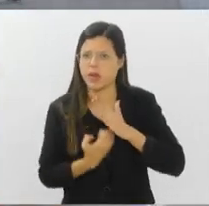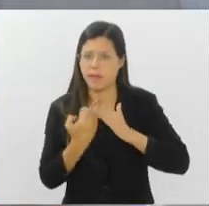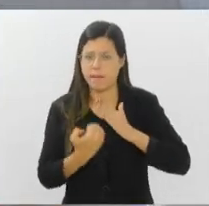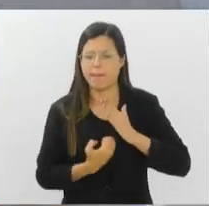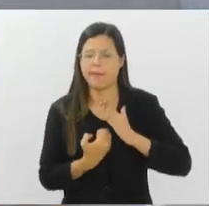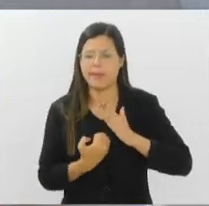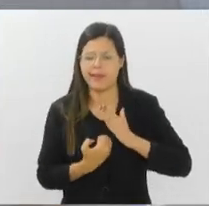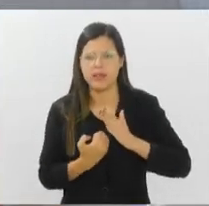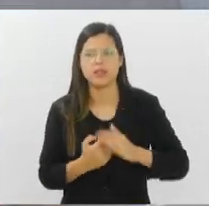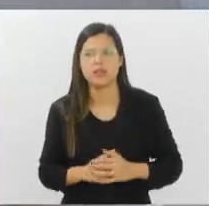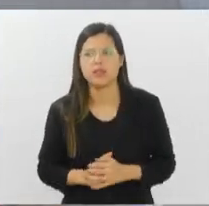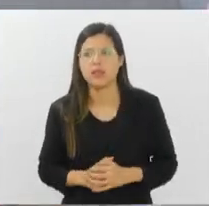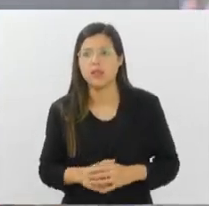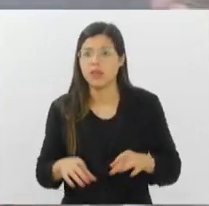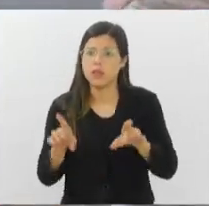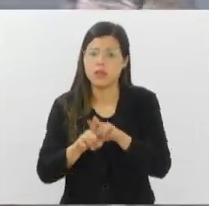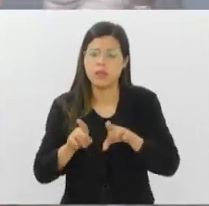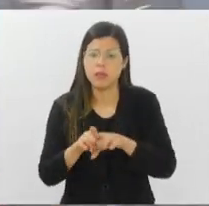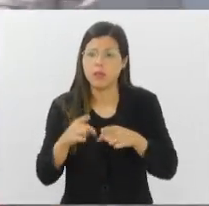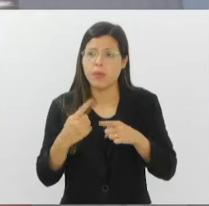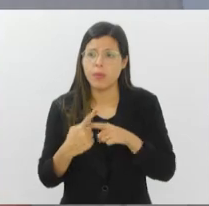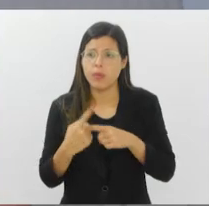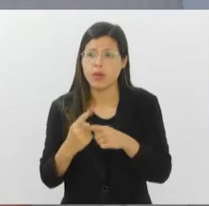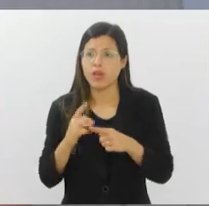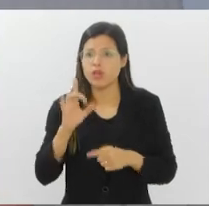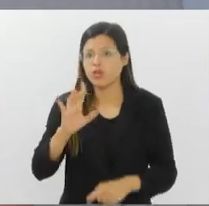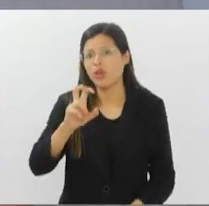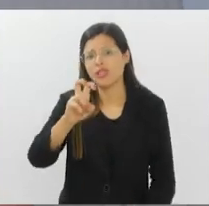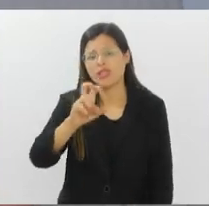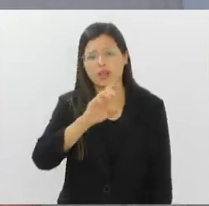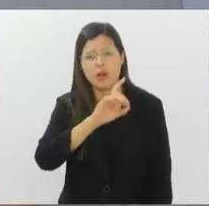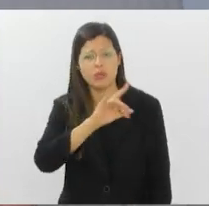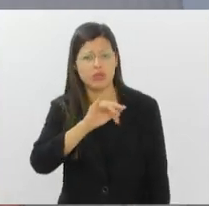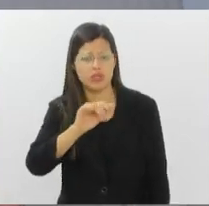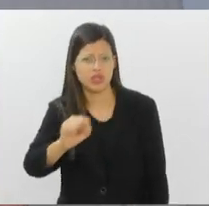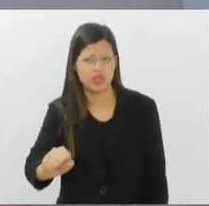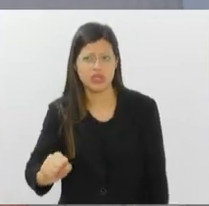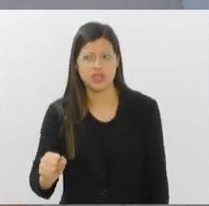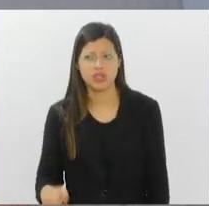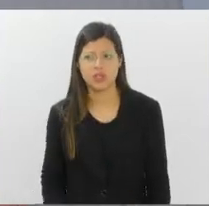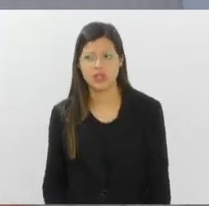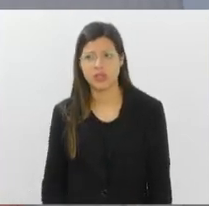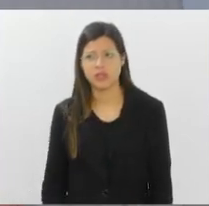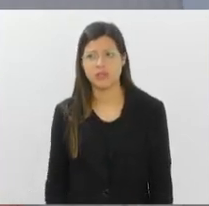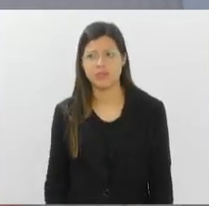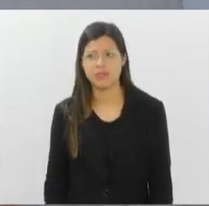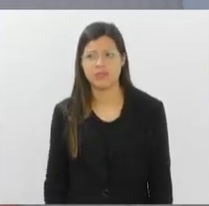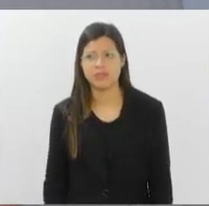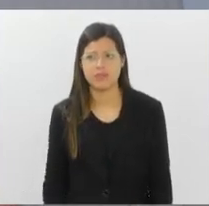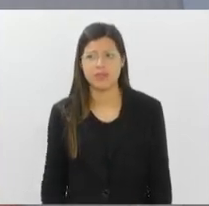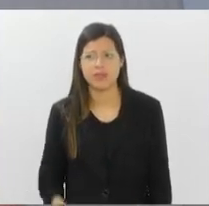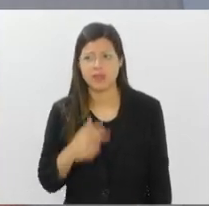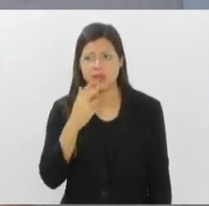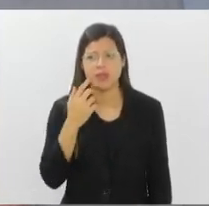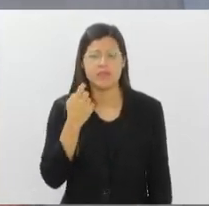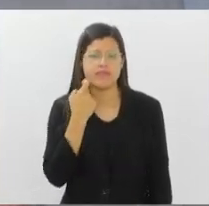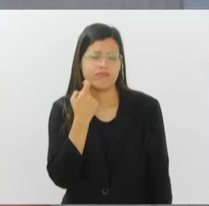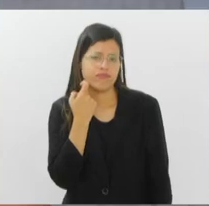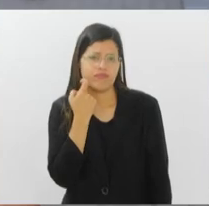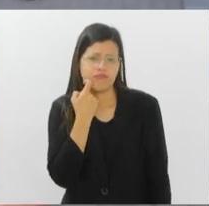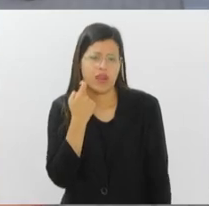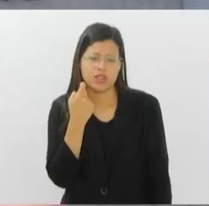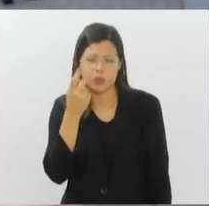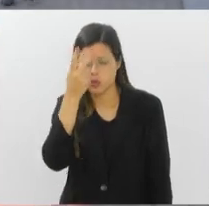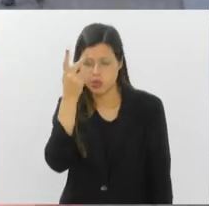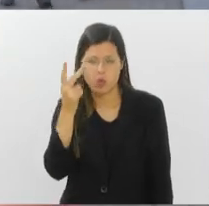das vezes, né? E também porque são só cinco dias, né? Então, acaba que pega um final de semana, já é o